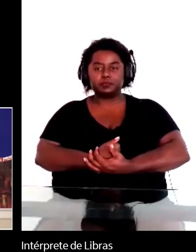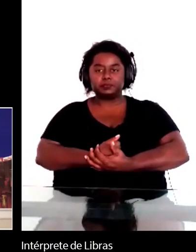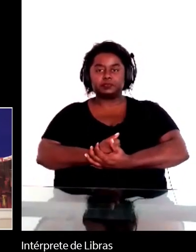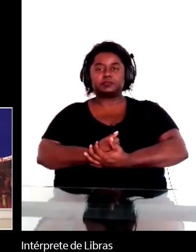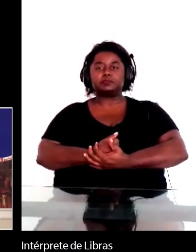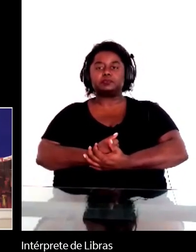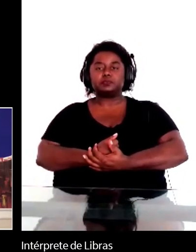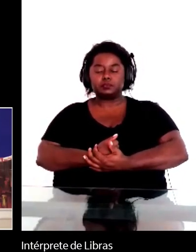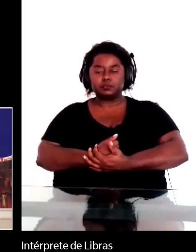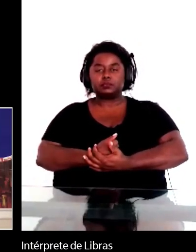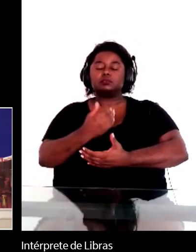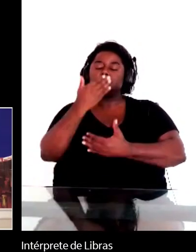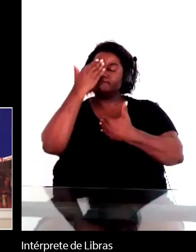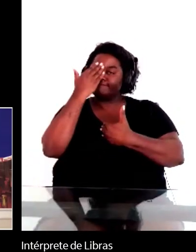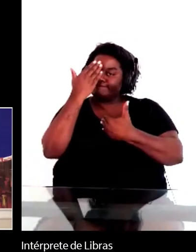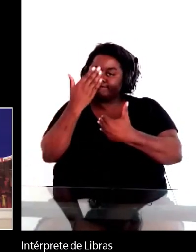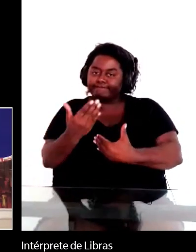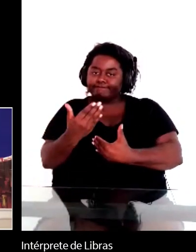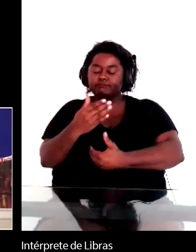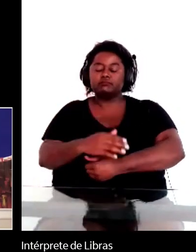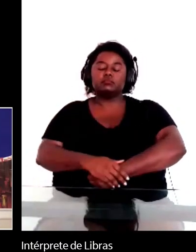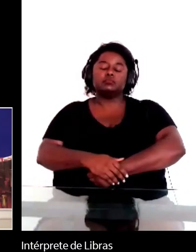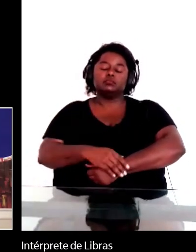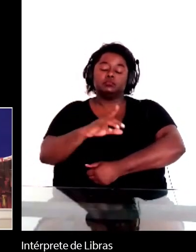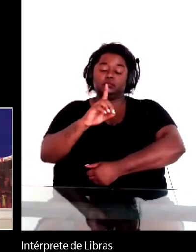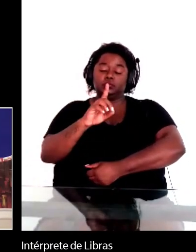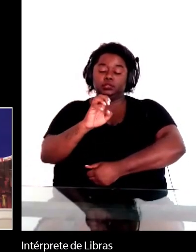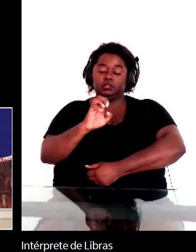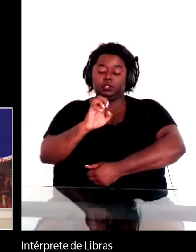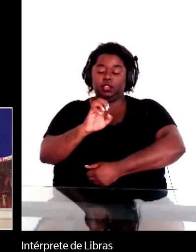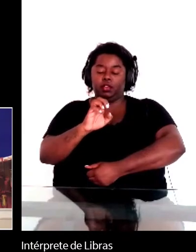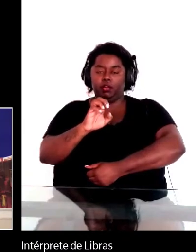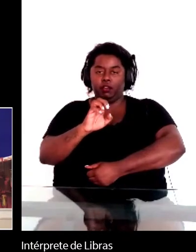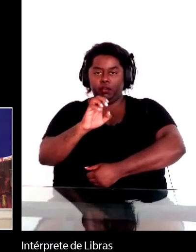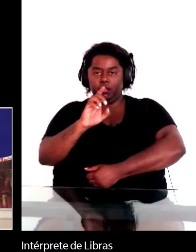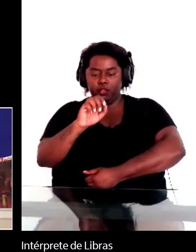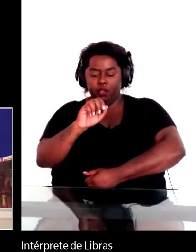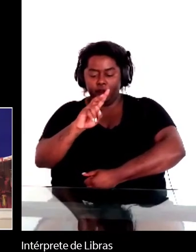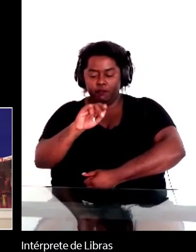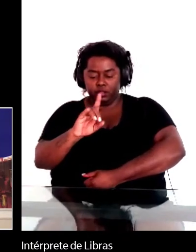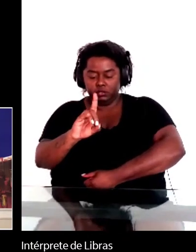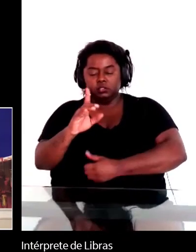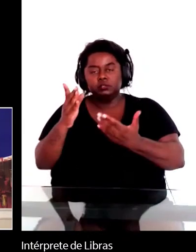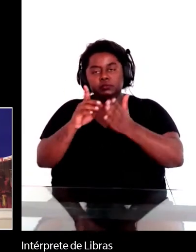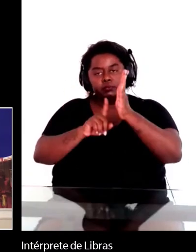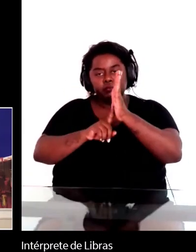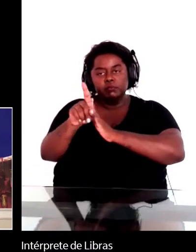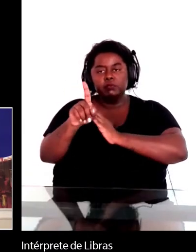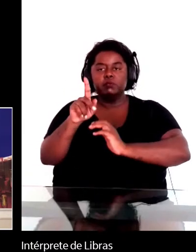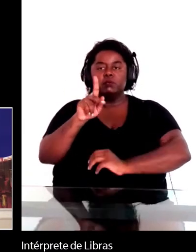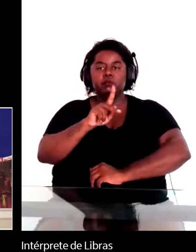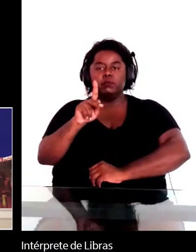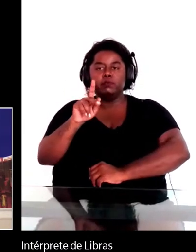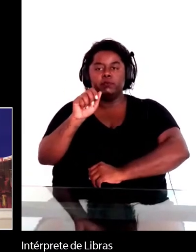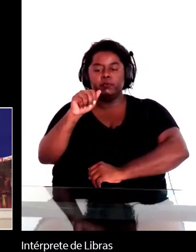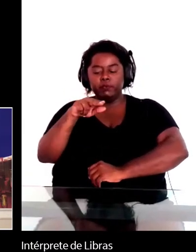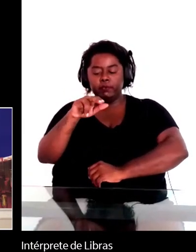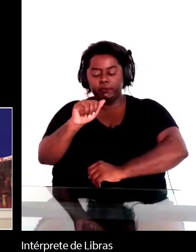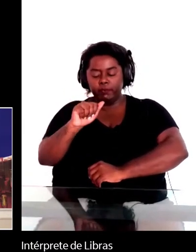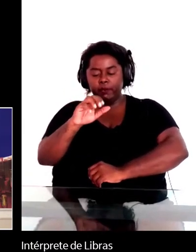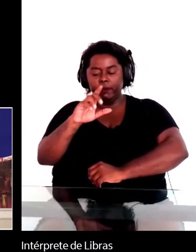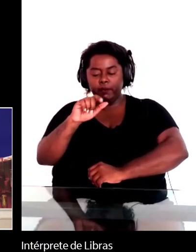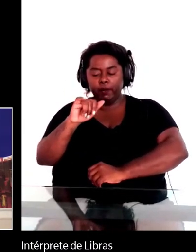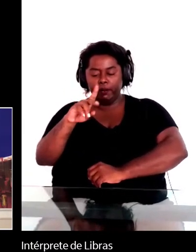Obrigado, David Jackson. Agora uma pergunta para a Ana Cláudia Floriane, a pergunta da professora Victoria Saramago